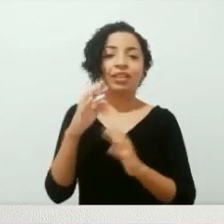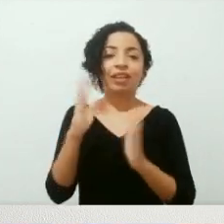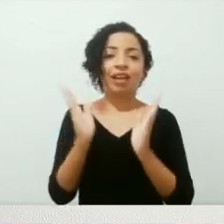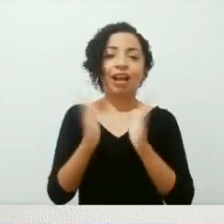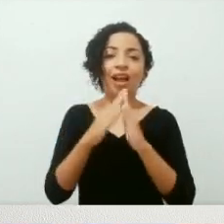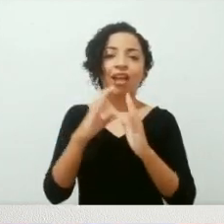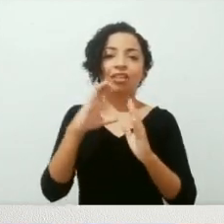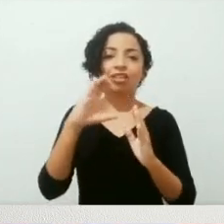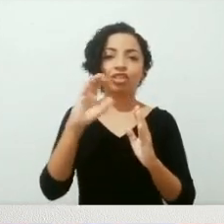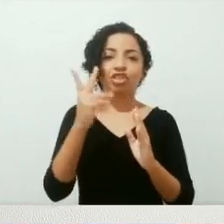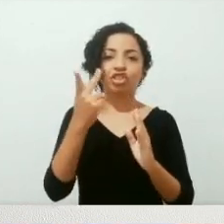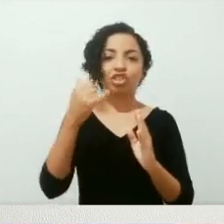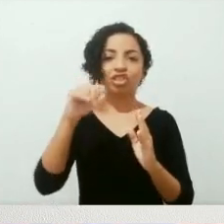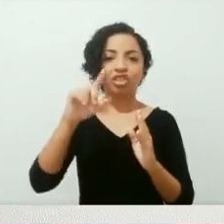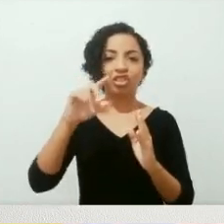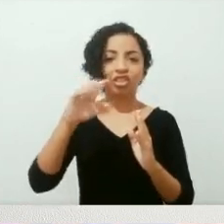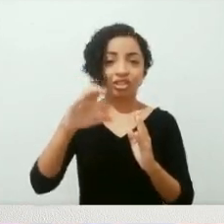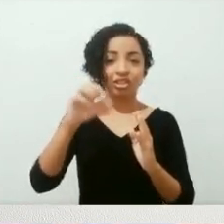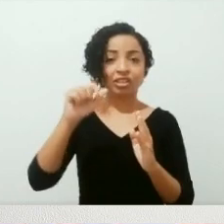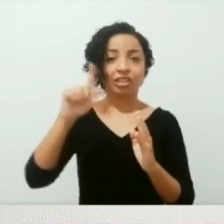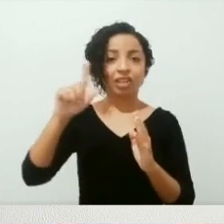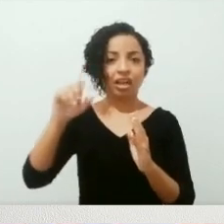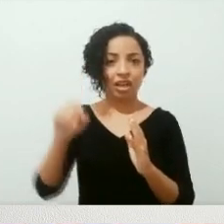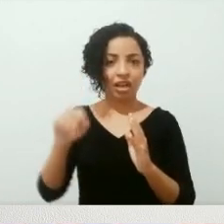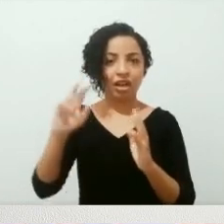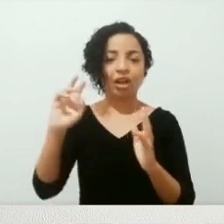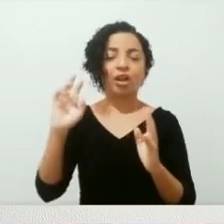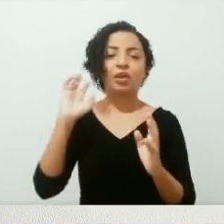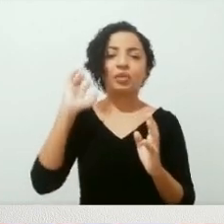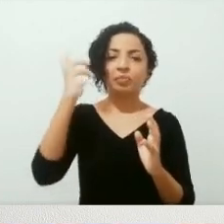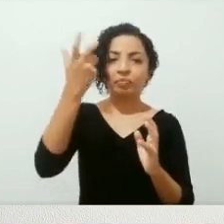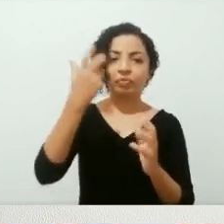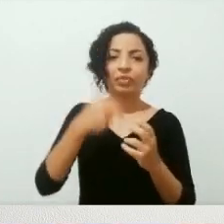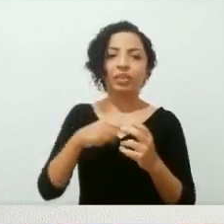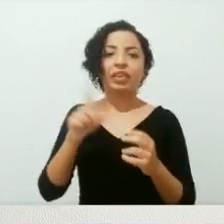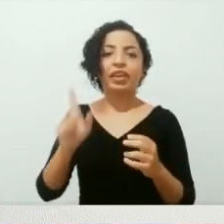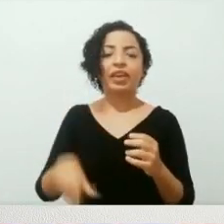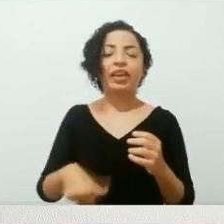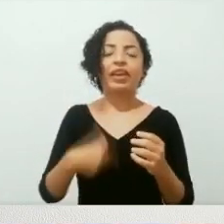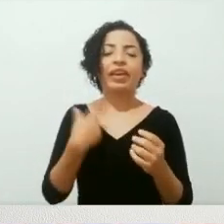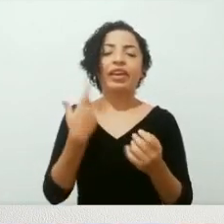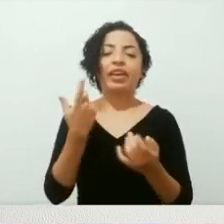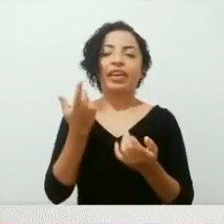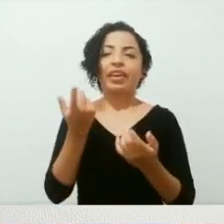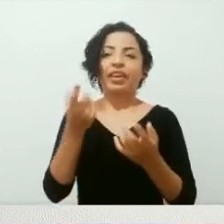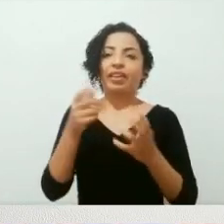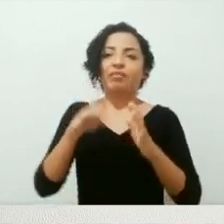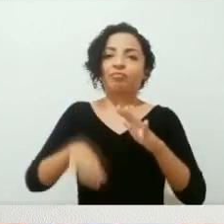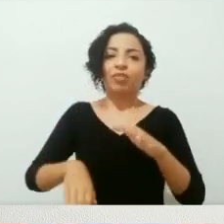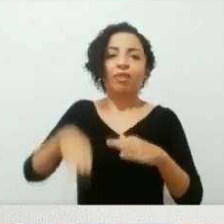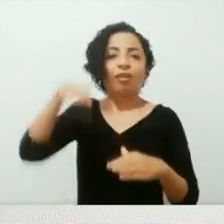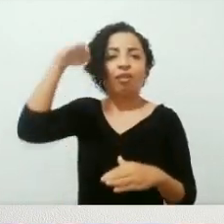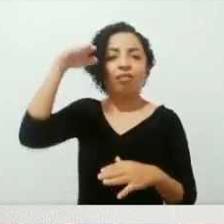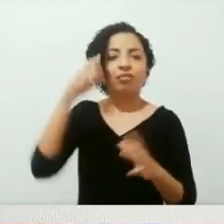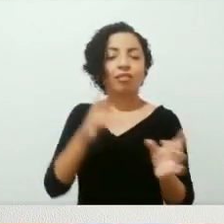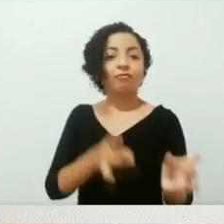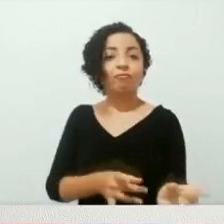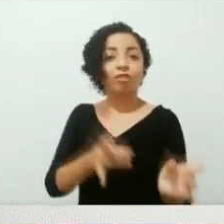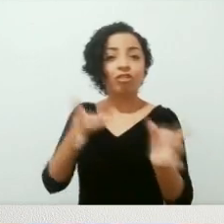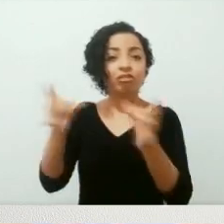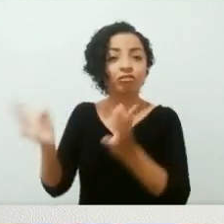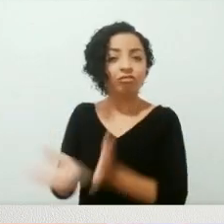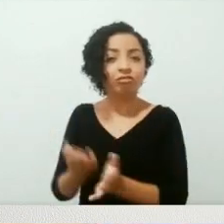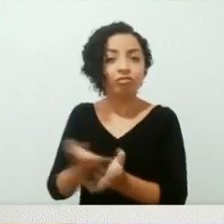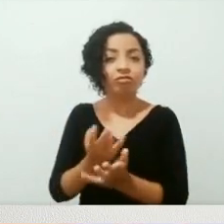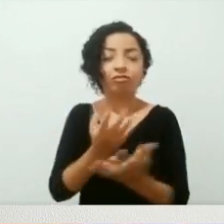Chicago. E ela é uma escritora que ficou muito reconhecida nos Estados Unidos justamente por esse livro, que é o seu livro mais notável. Ele deu muitas milhões de